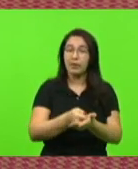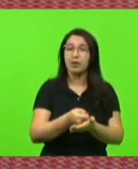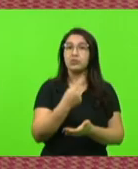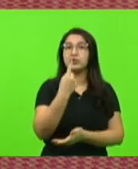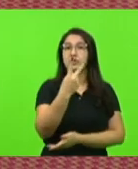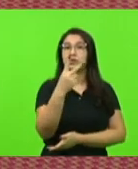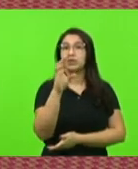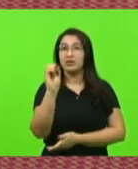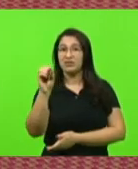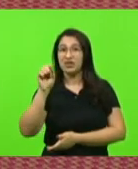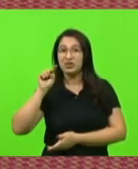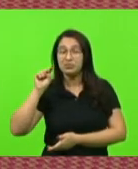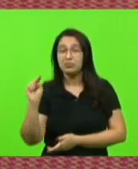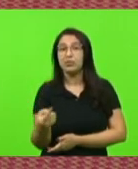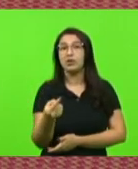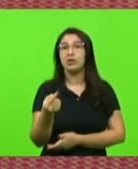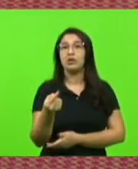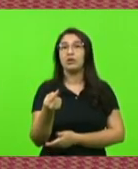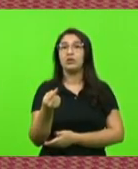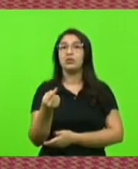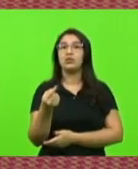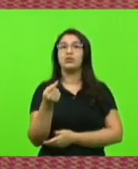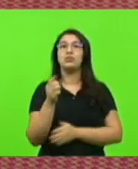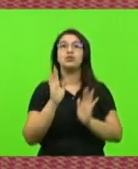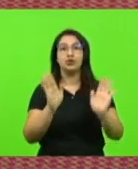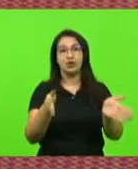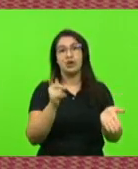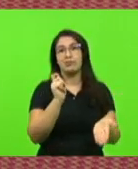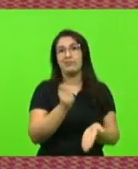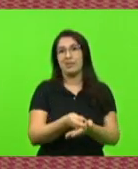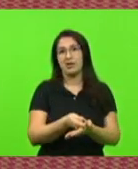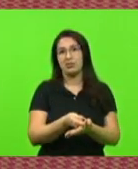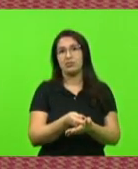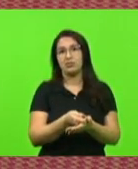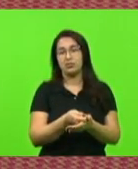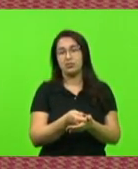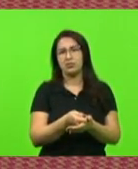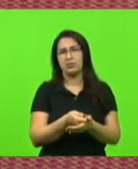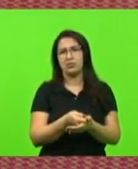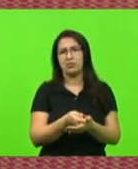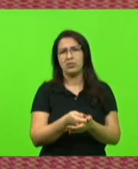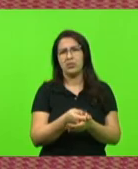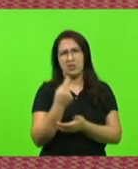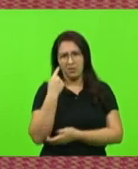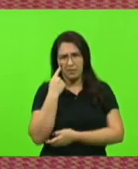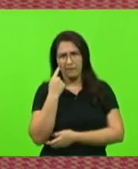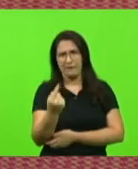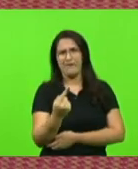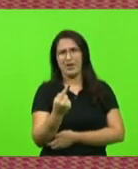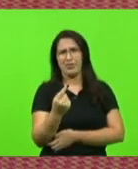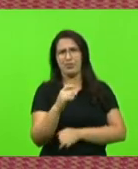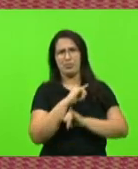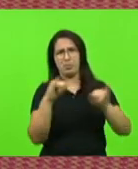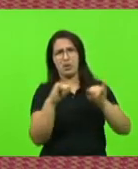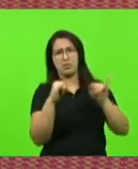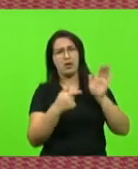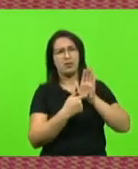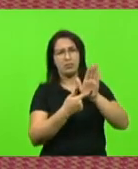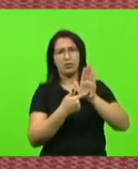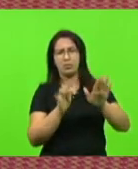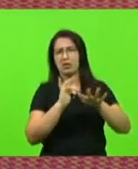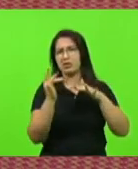para propaganda e desses 87 milhões já foram pagos. Alguém viu uma publicação de algo que foi falado sobre